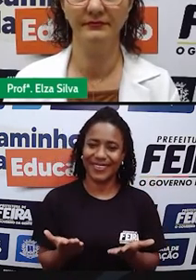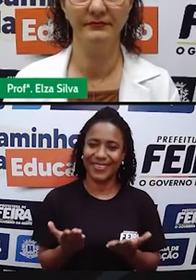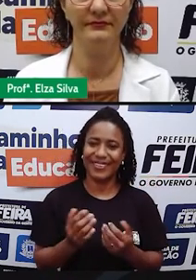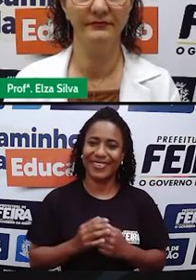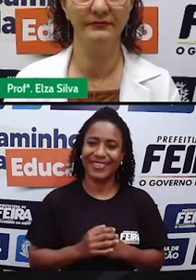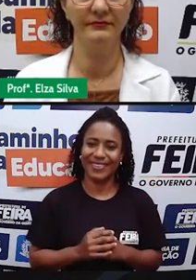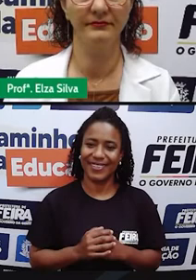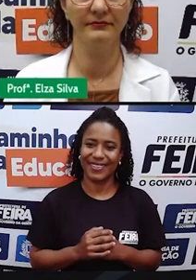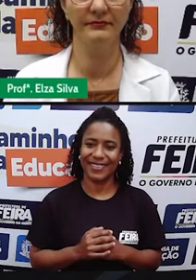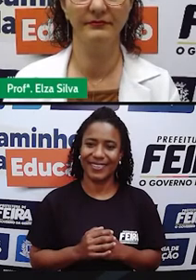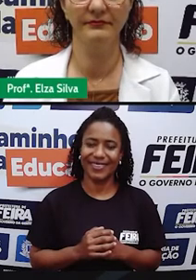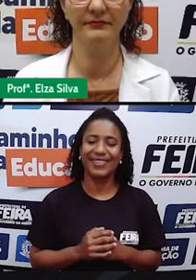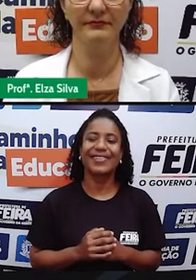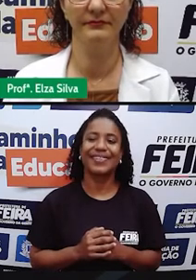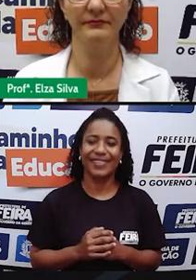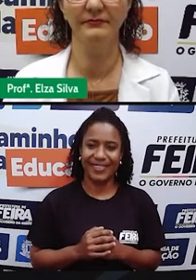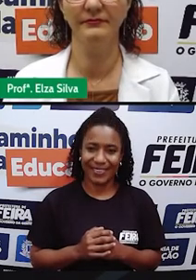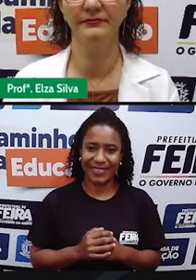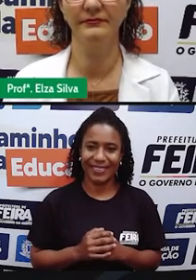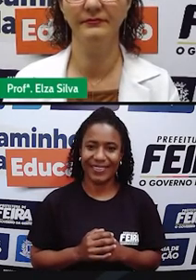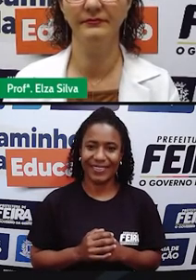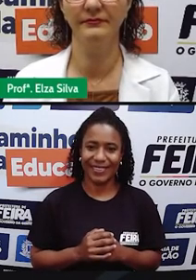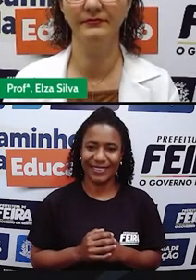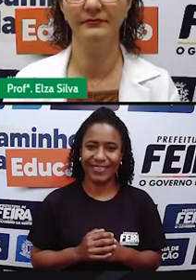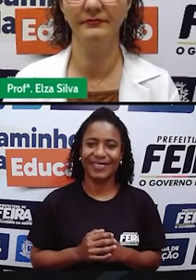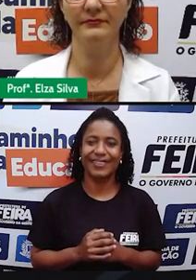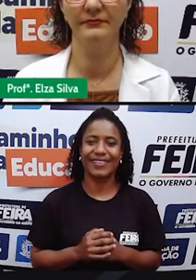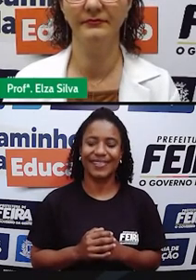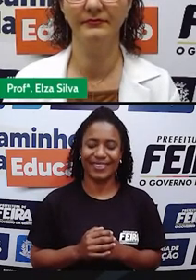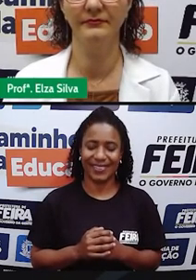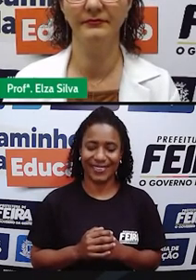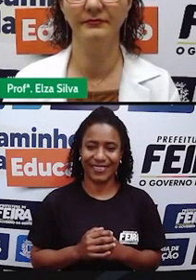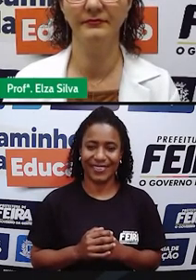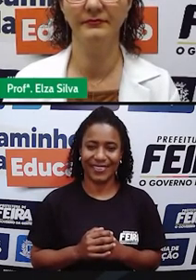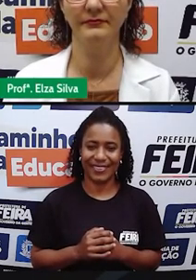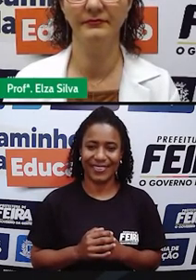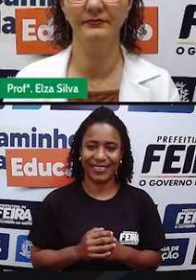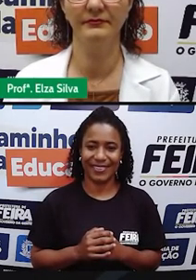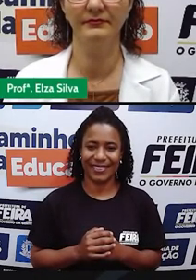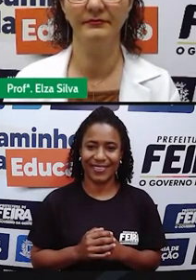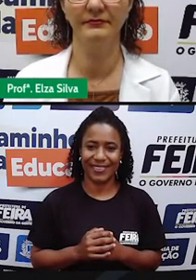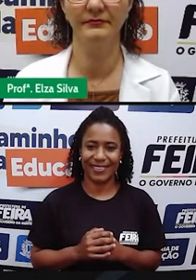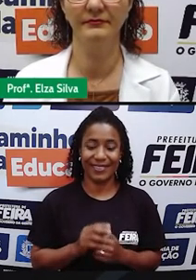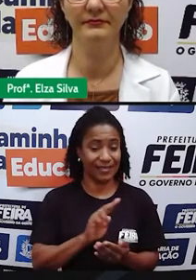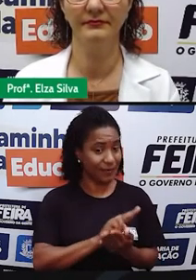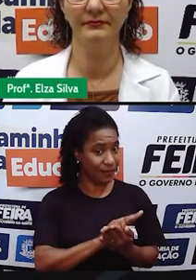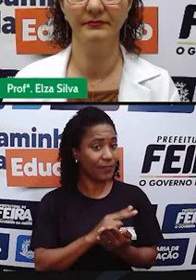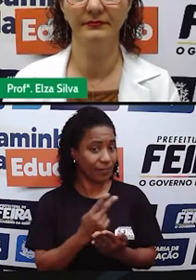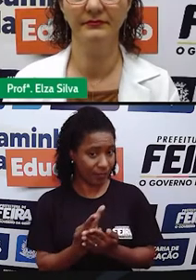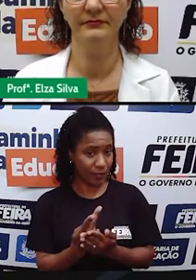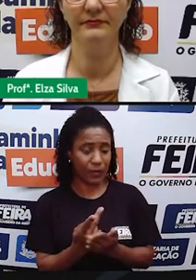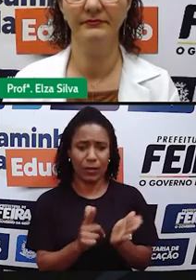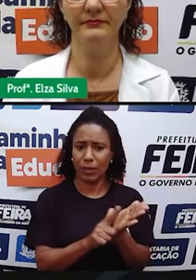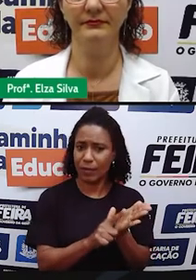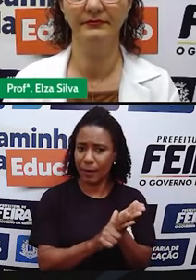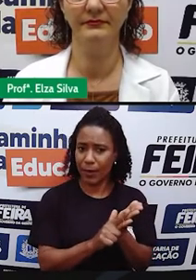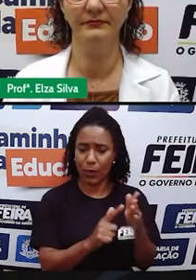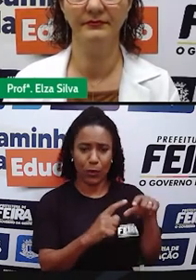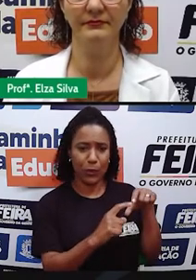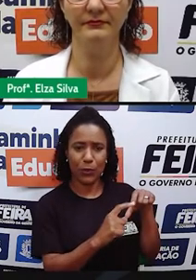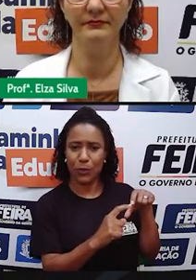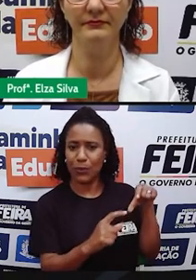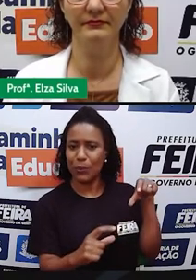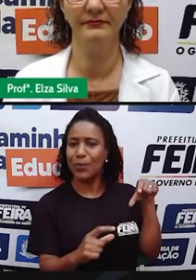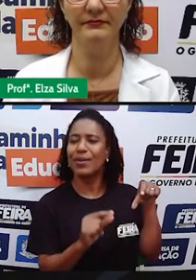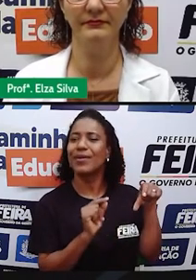activity such as a movie, a concert, or a match. Então, esse papelzinho aí que vocês estão vendo na